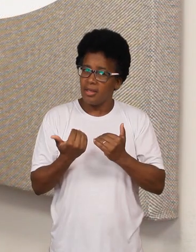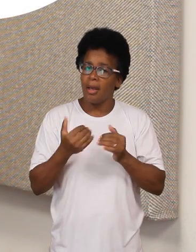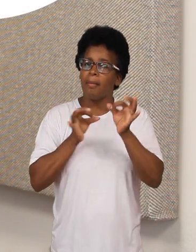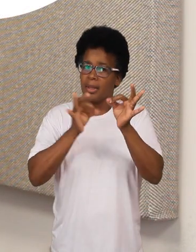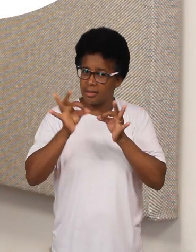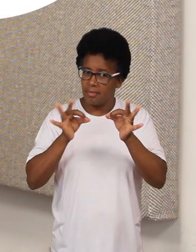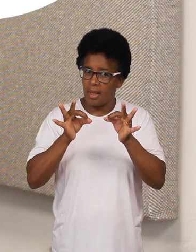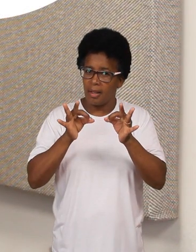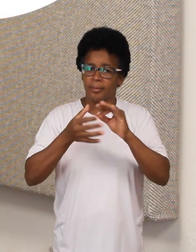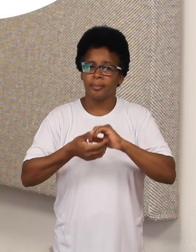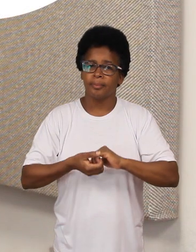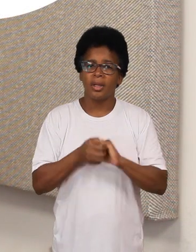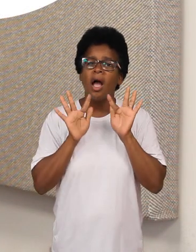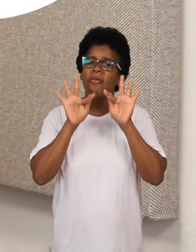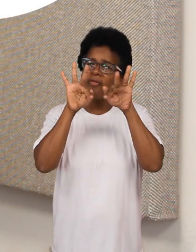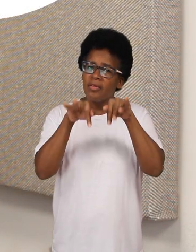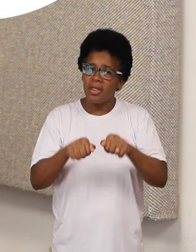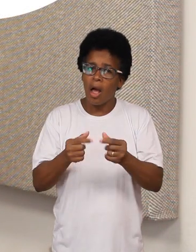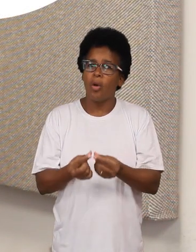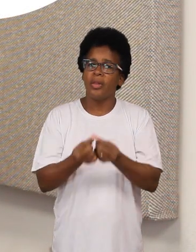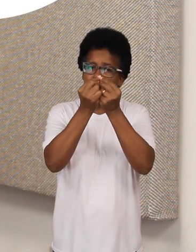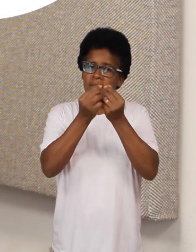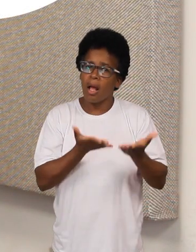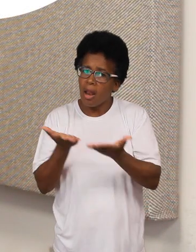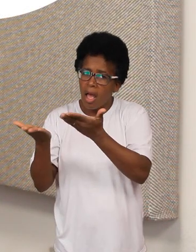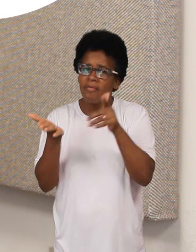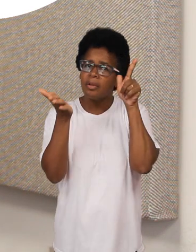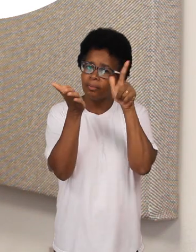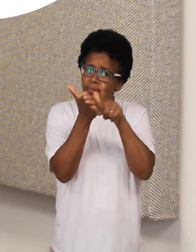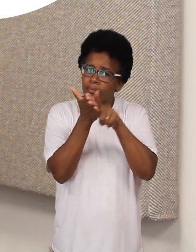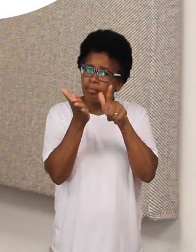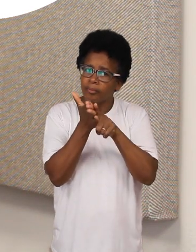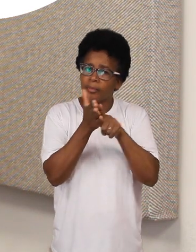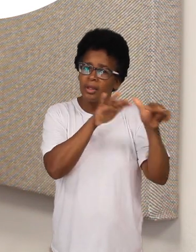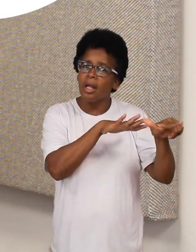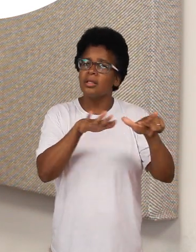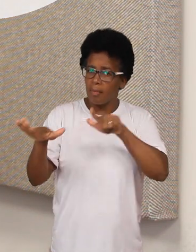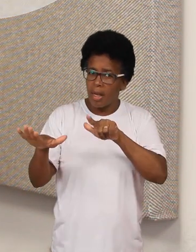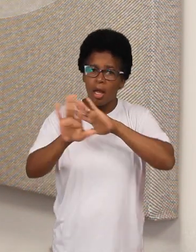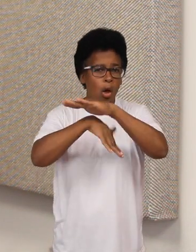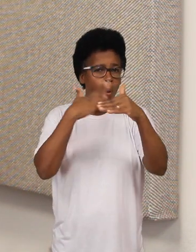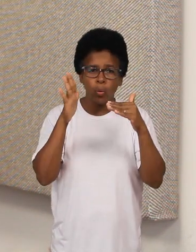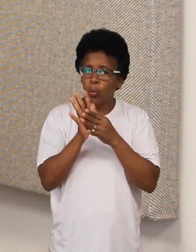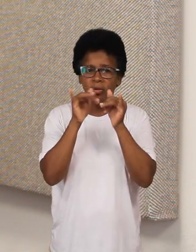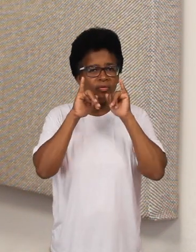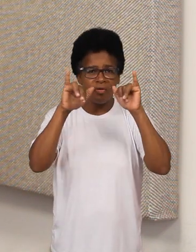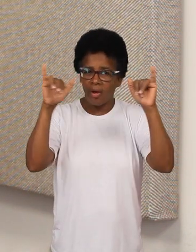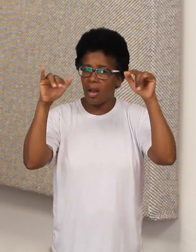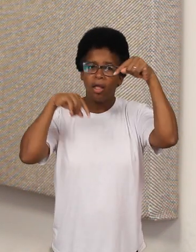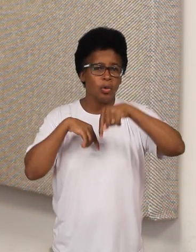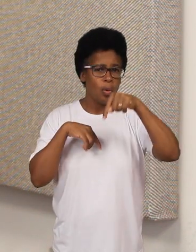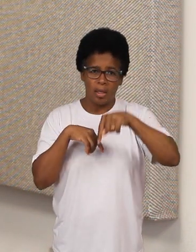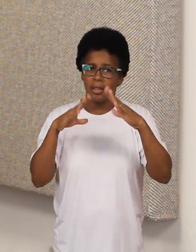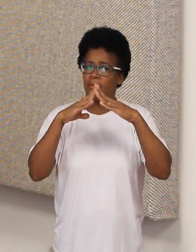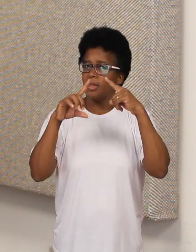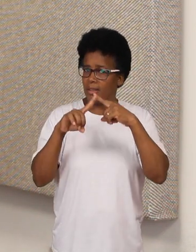Ao final das missas, leve para casa o informativo da semana, com todas as informações que destacamos aqui. Um abraço e